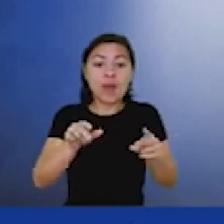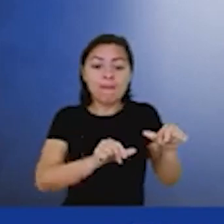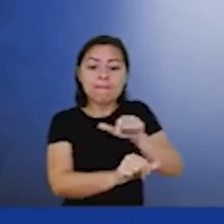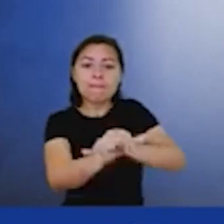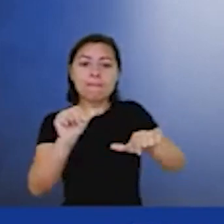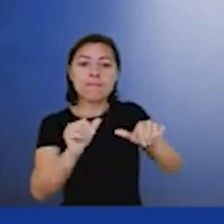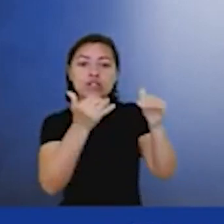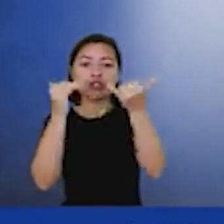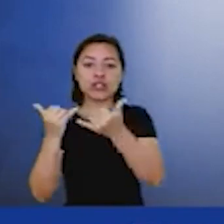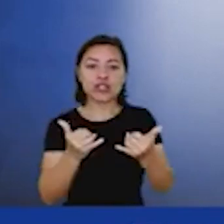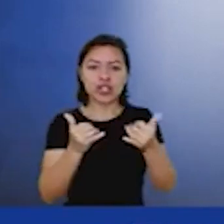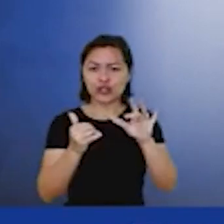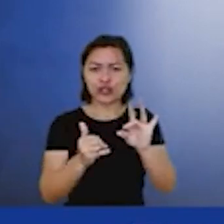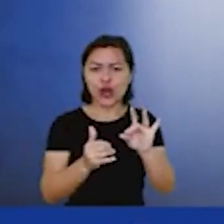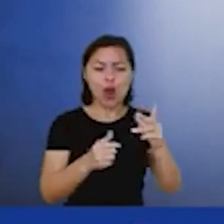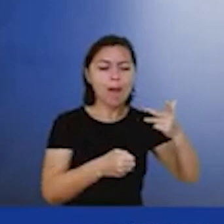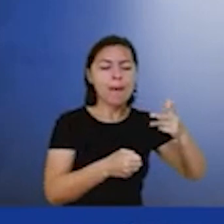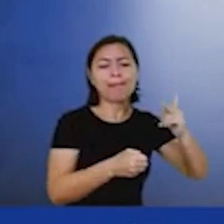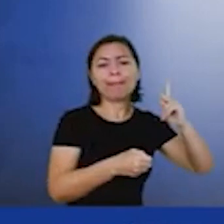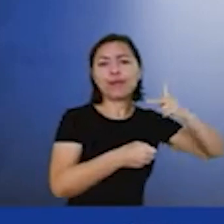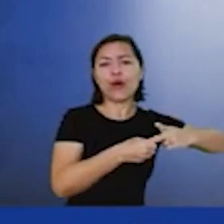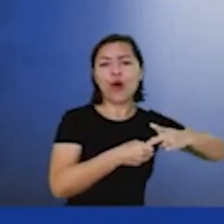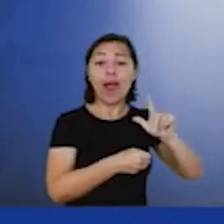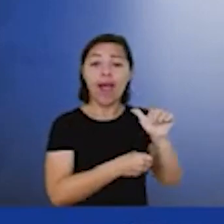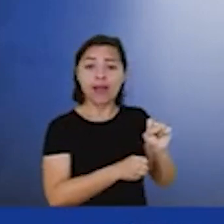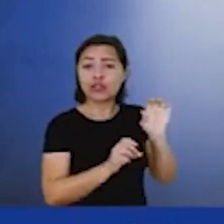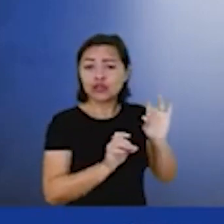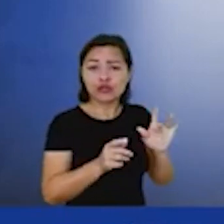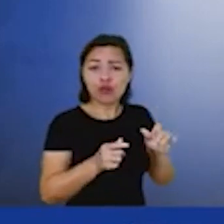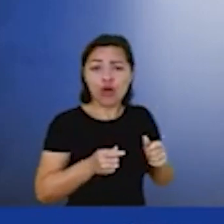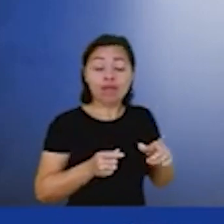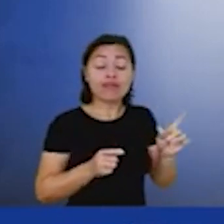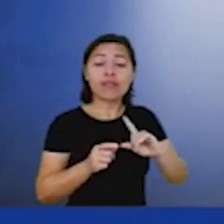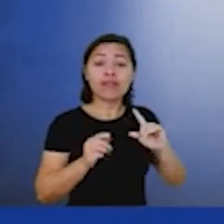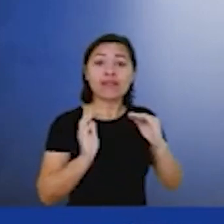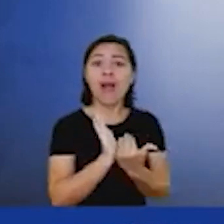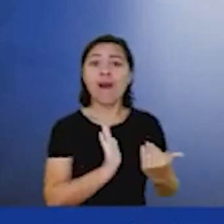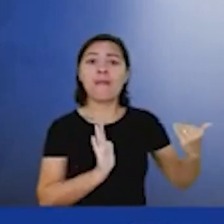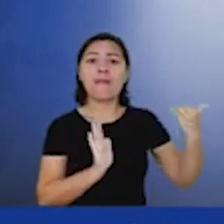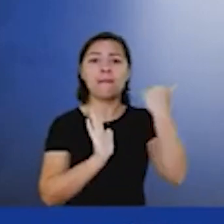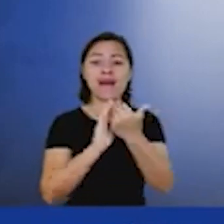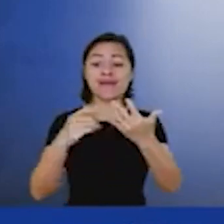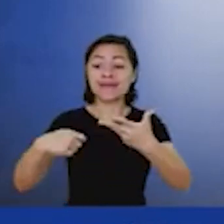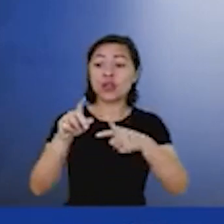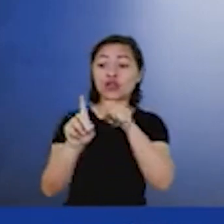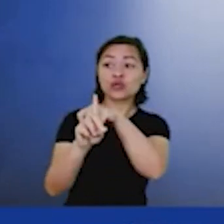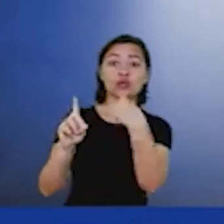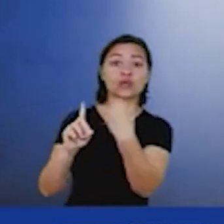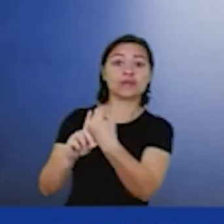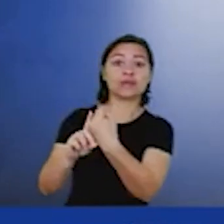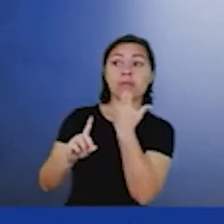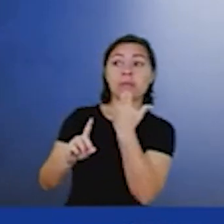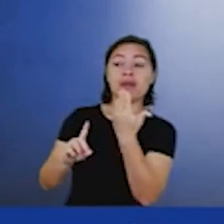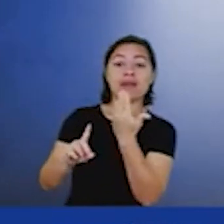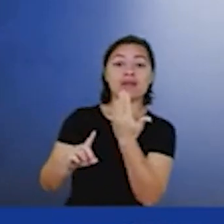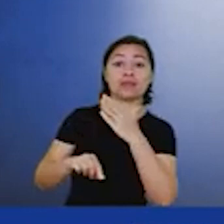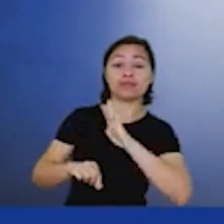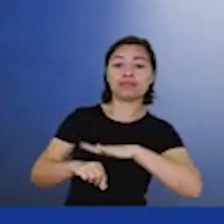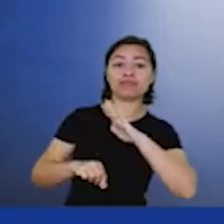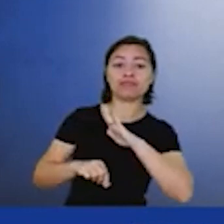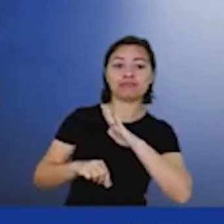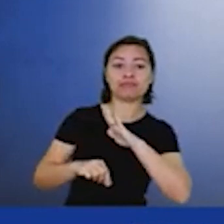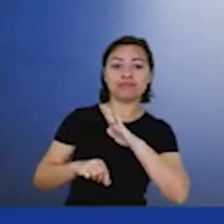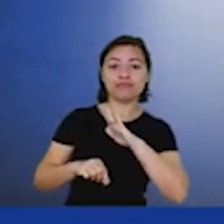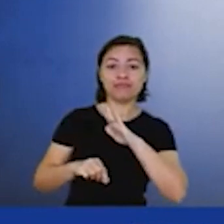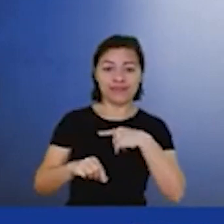indústria de petróleo e gás, que fornece a energia para uma demanda da sociedade. E se olharem aí o famoso